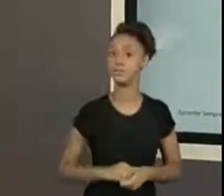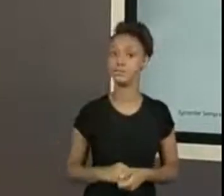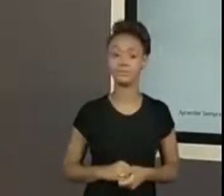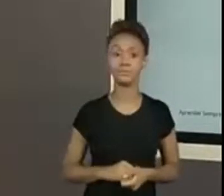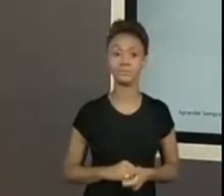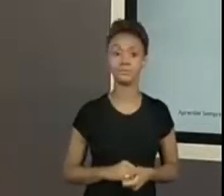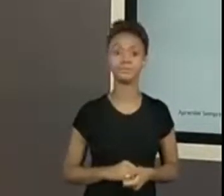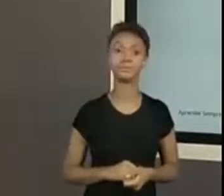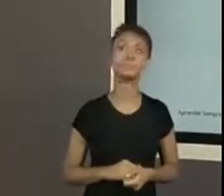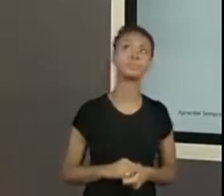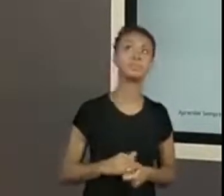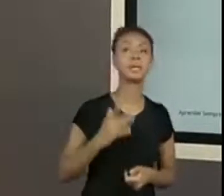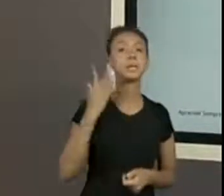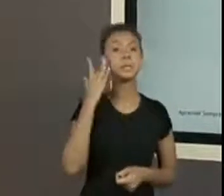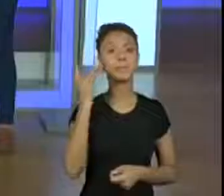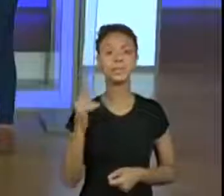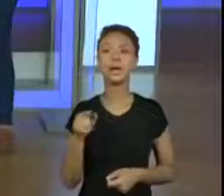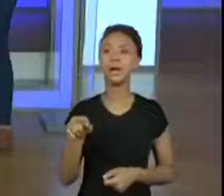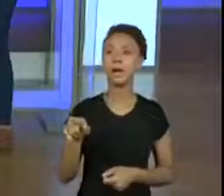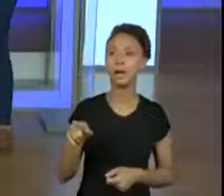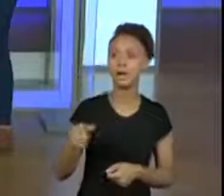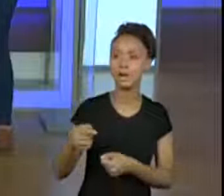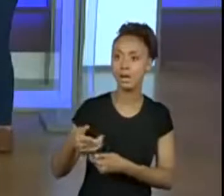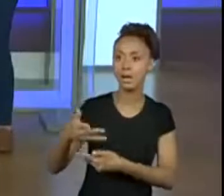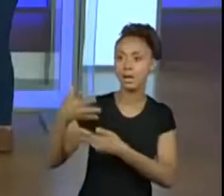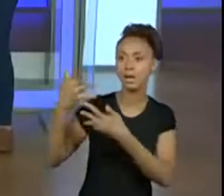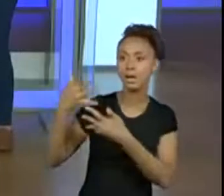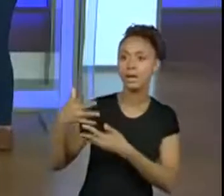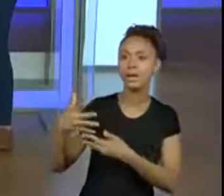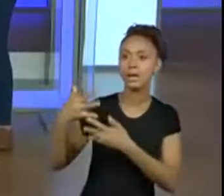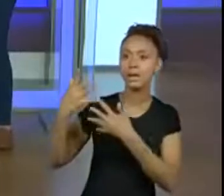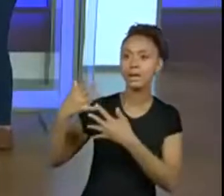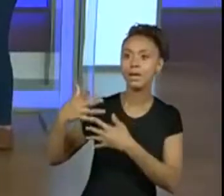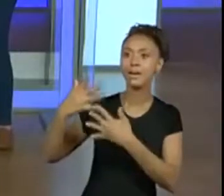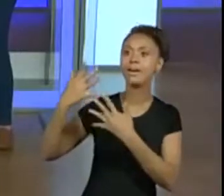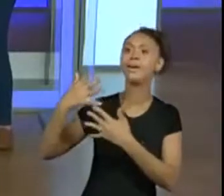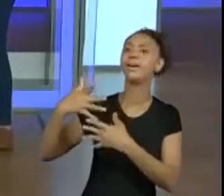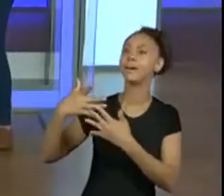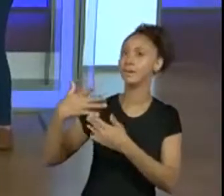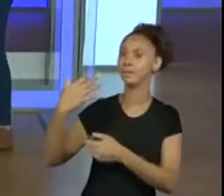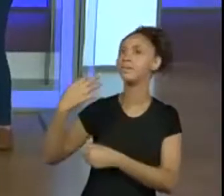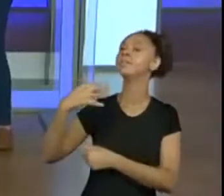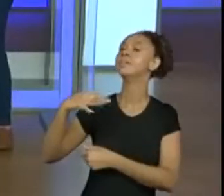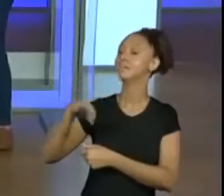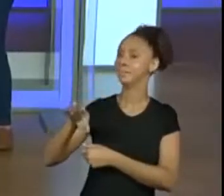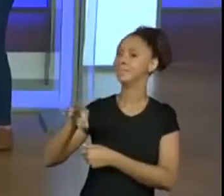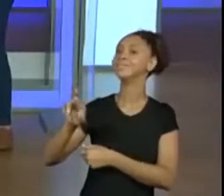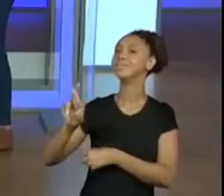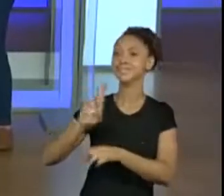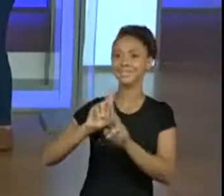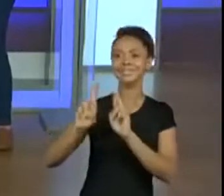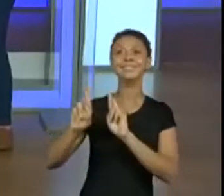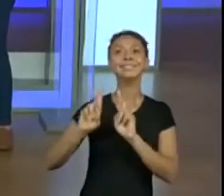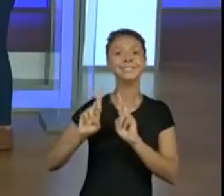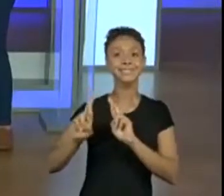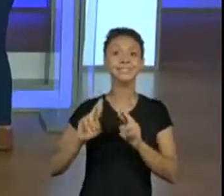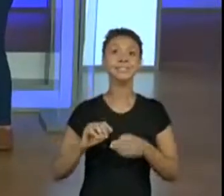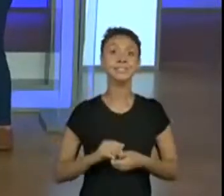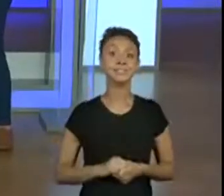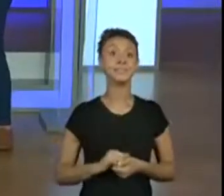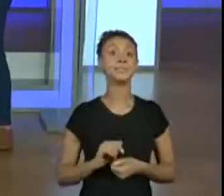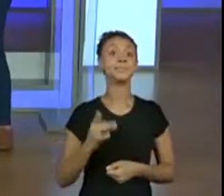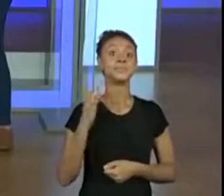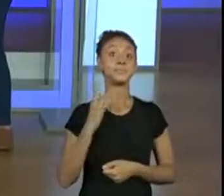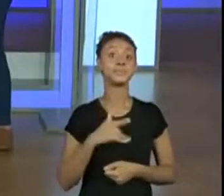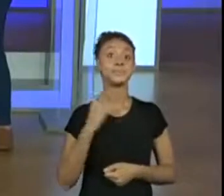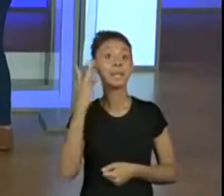no que pode ser? Ó, eles estão já pensando e respondendo para a gente, eu tenho certeza, que nós vamos fazer leitura de